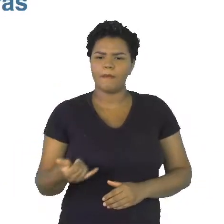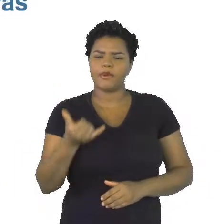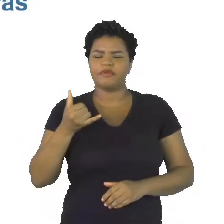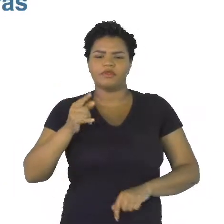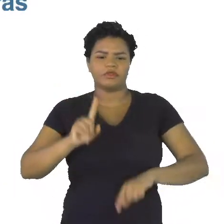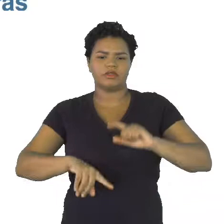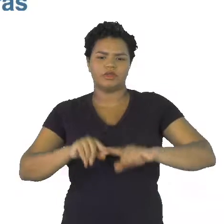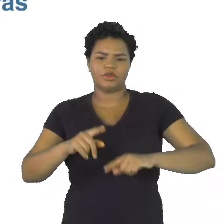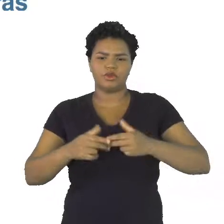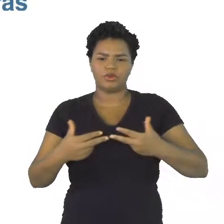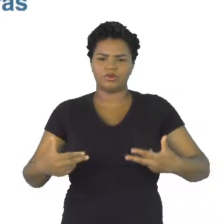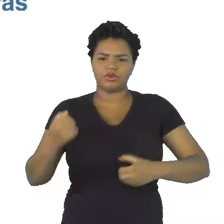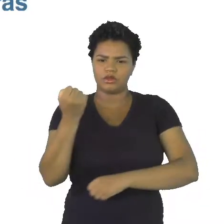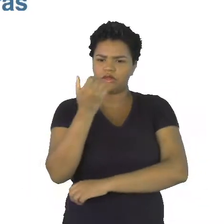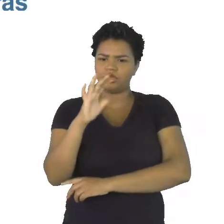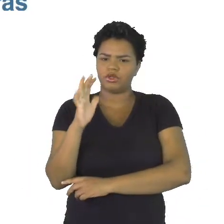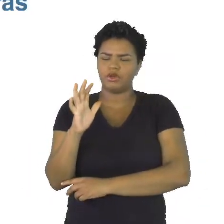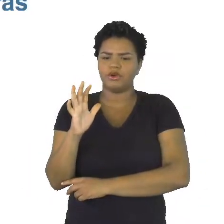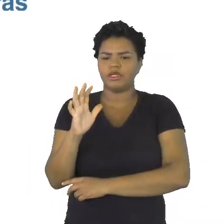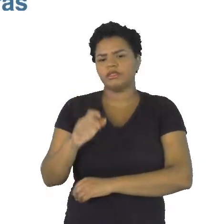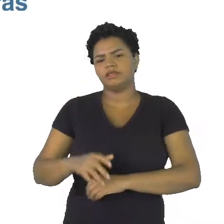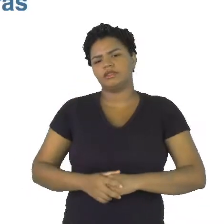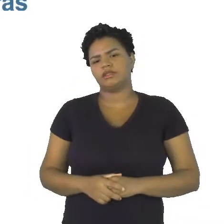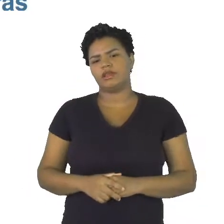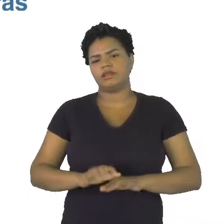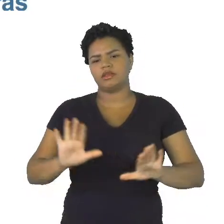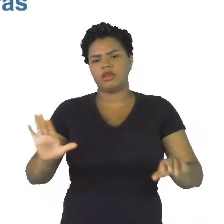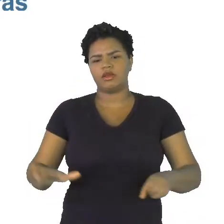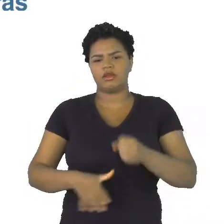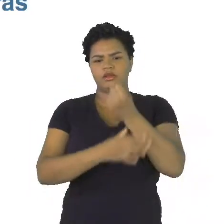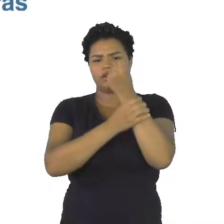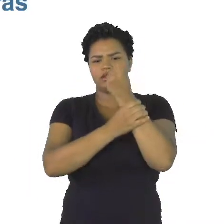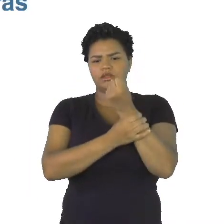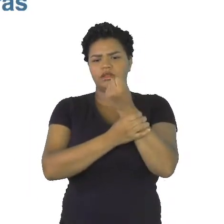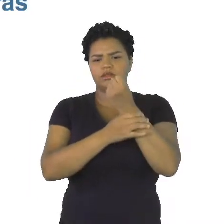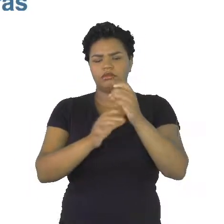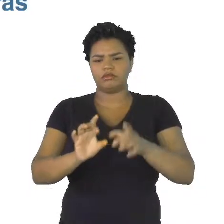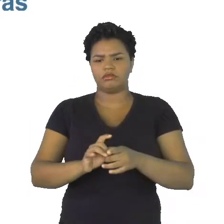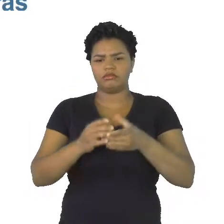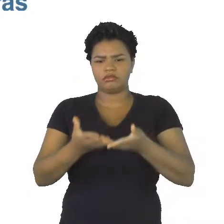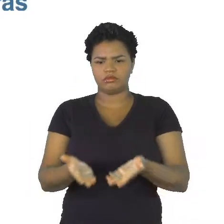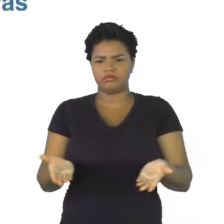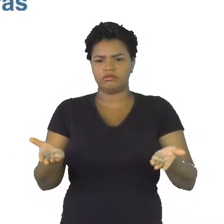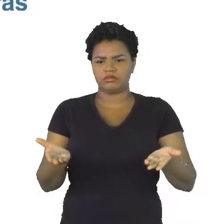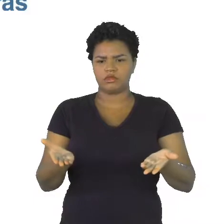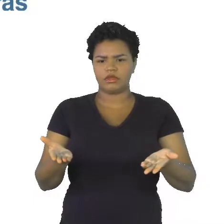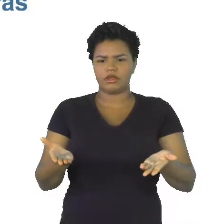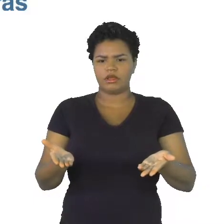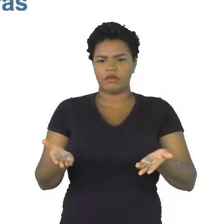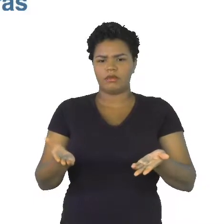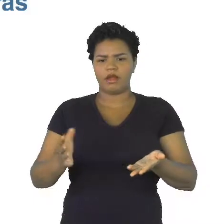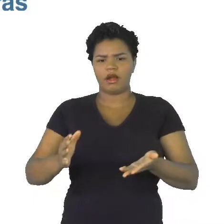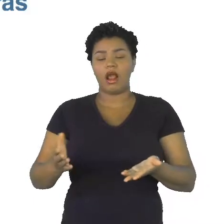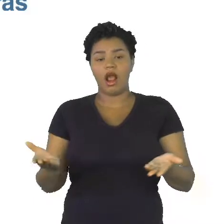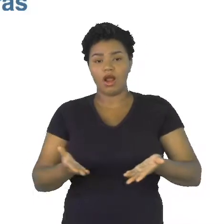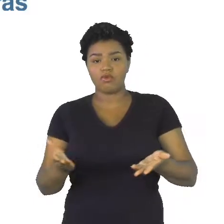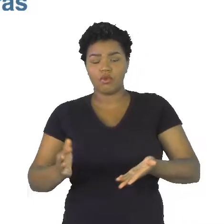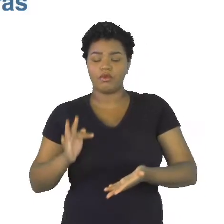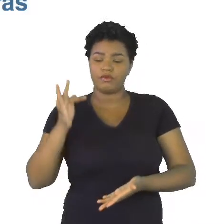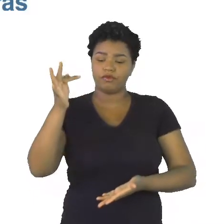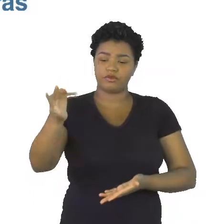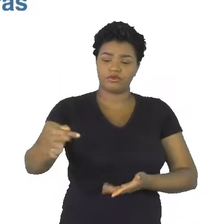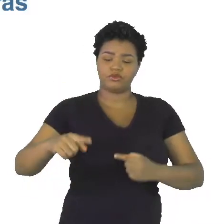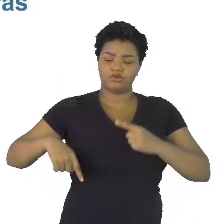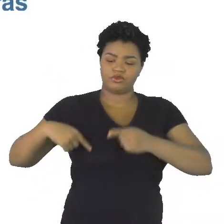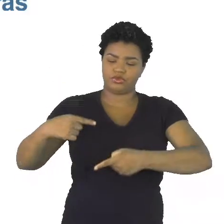naturais, de forma a assegurar sua disponibilidade para a atual e futura gerações.